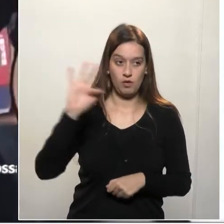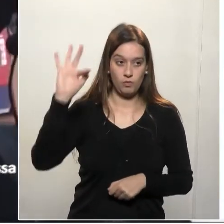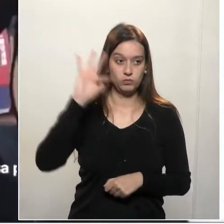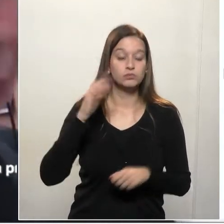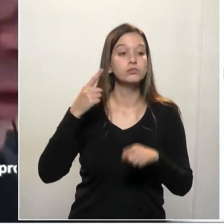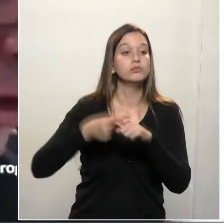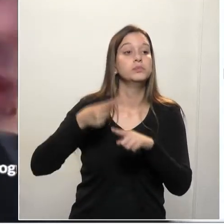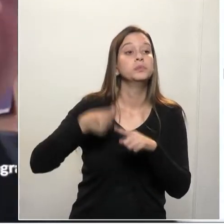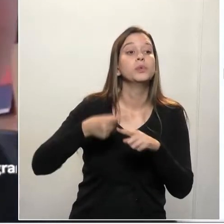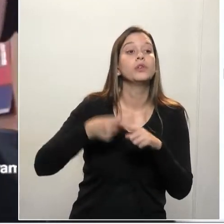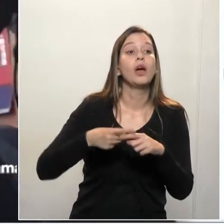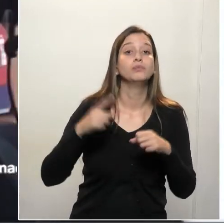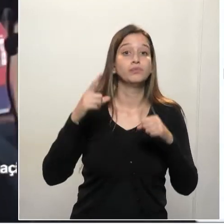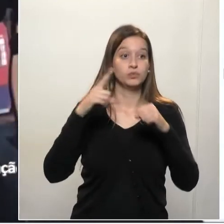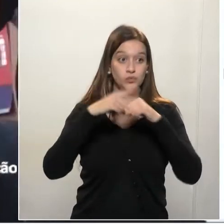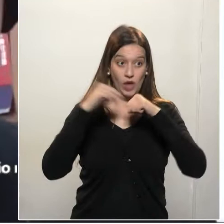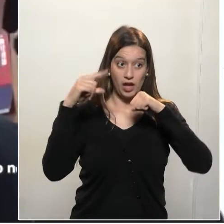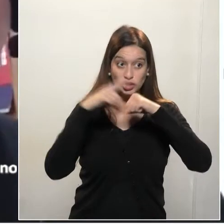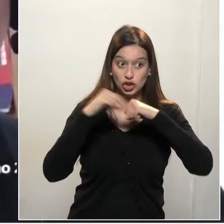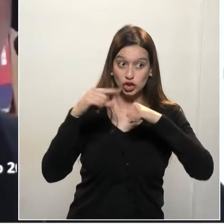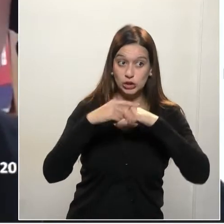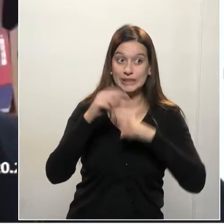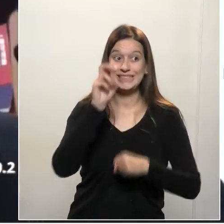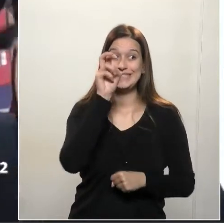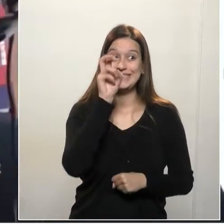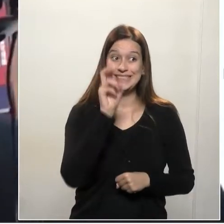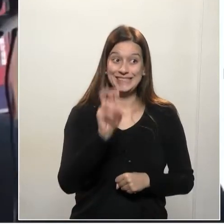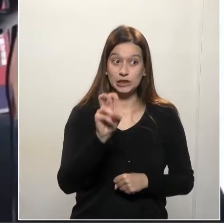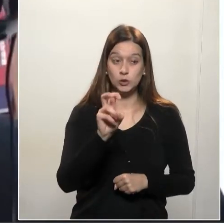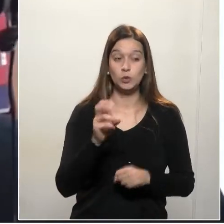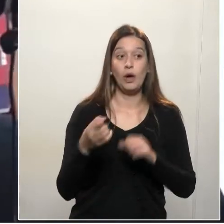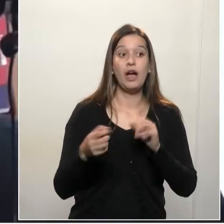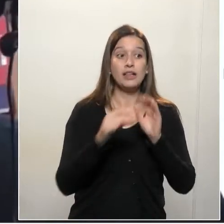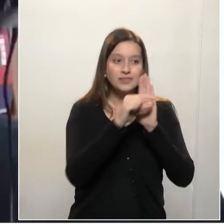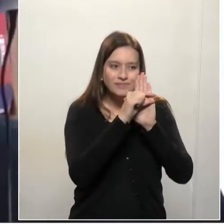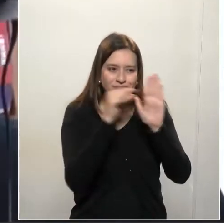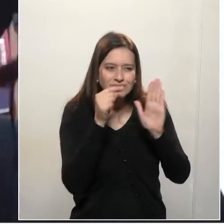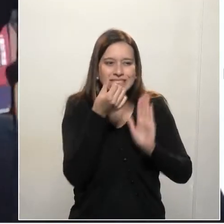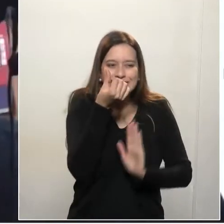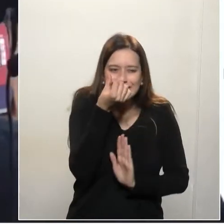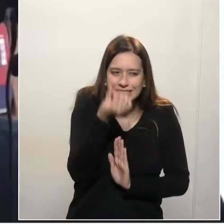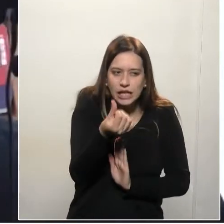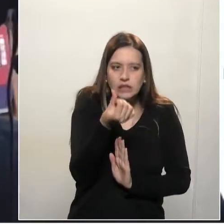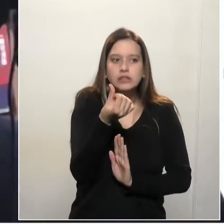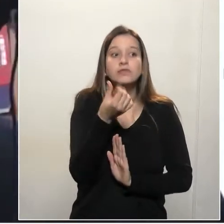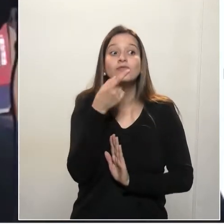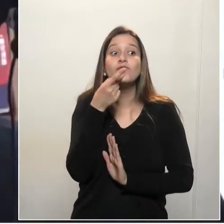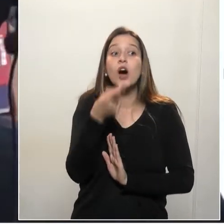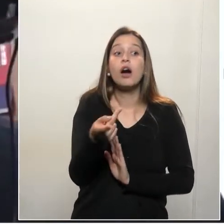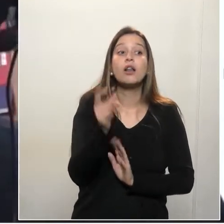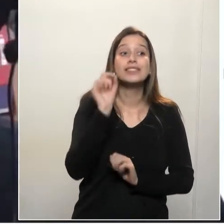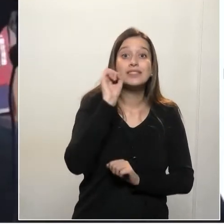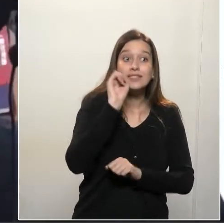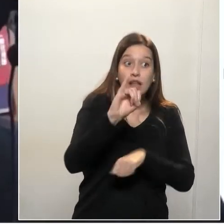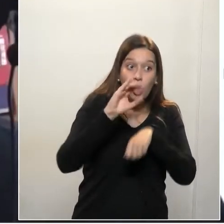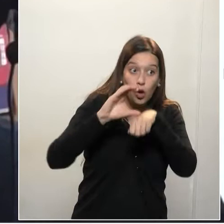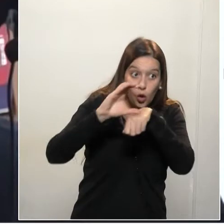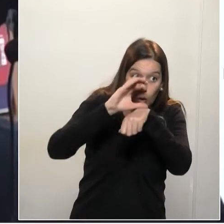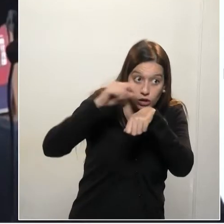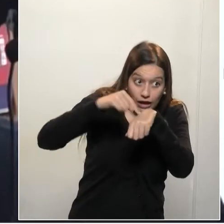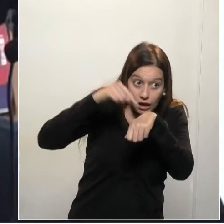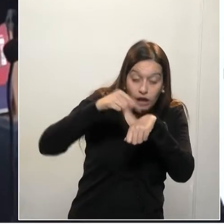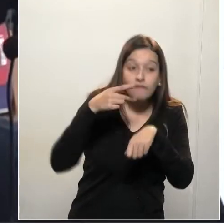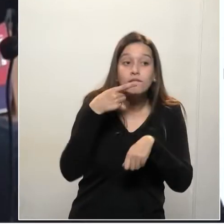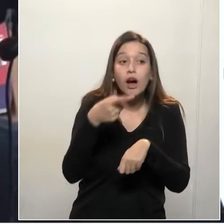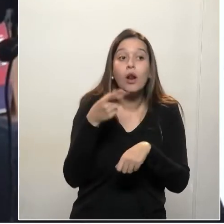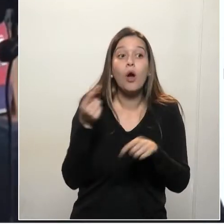artigo 5º, no inciso 6º, diz assim a constituição federal, é inviolável a